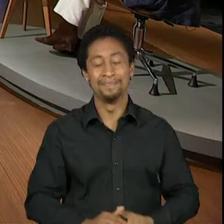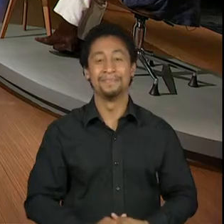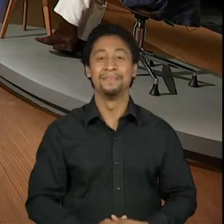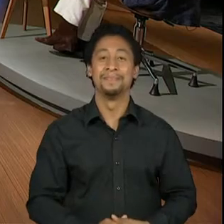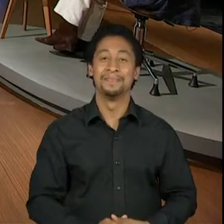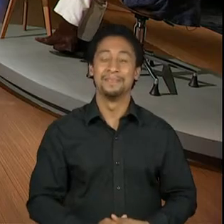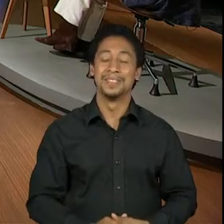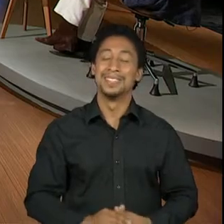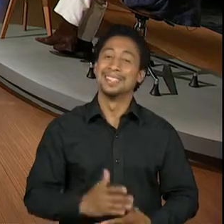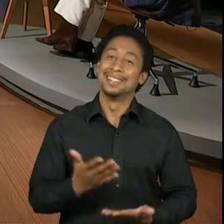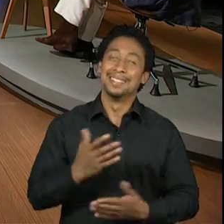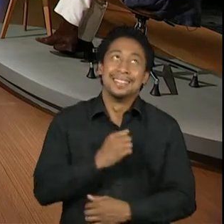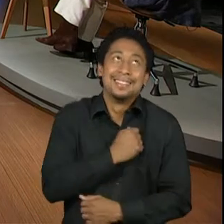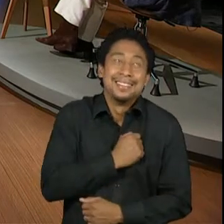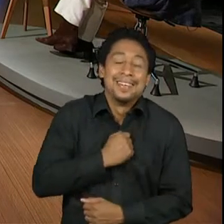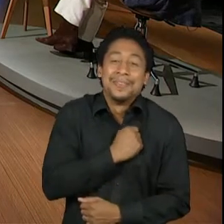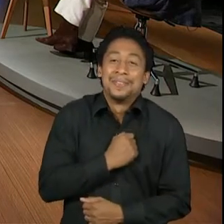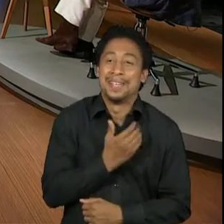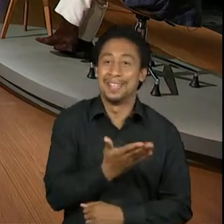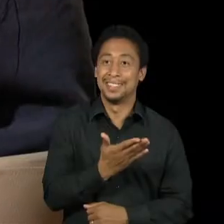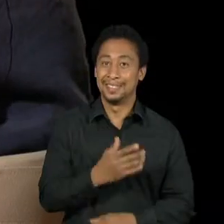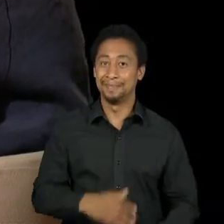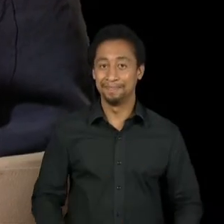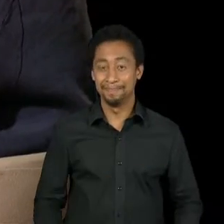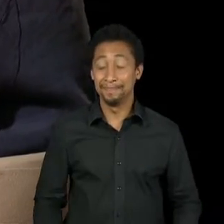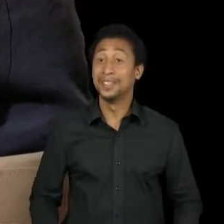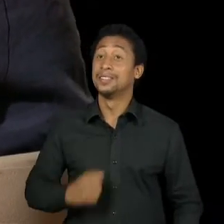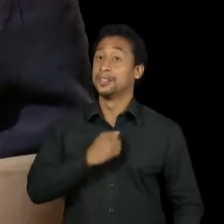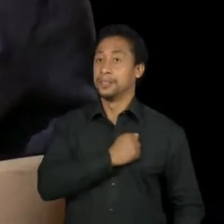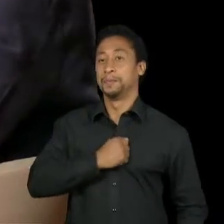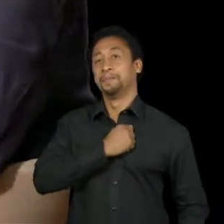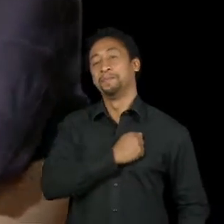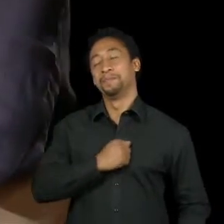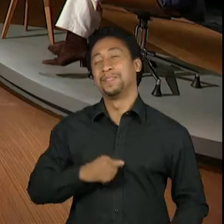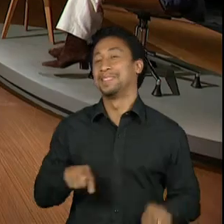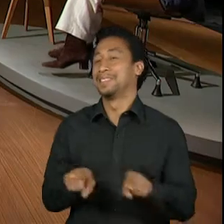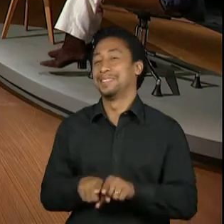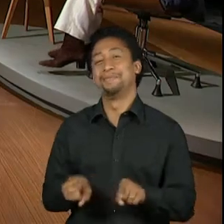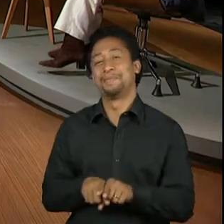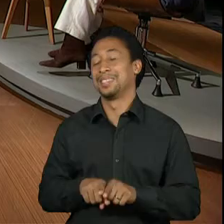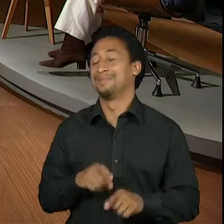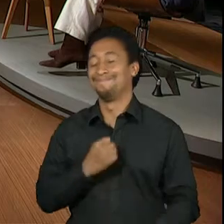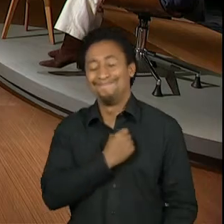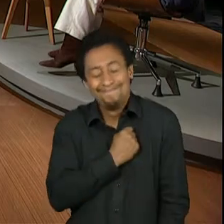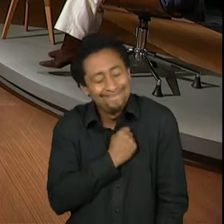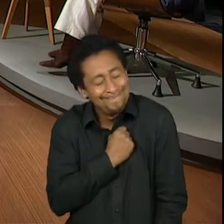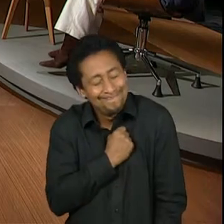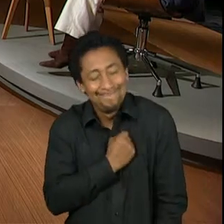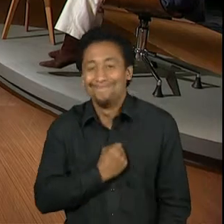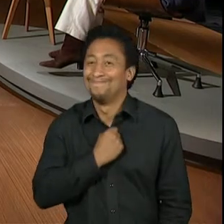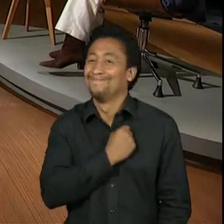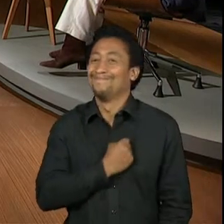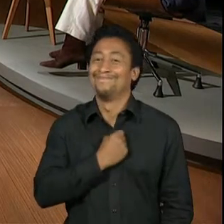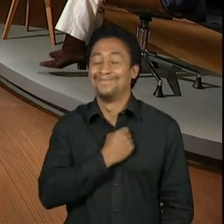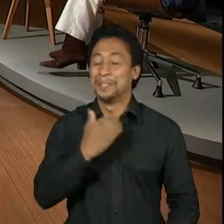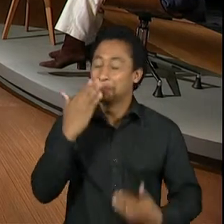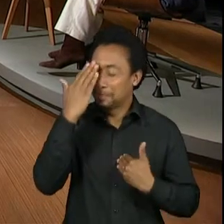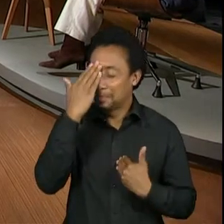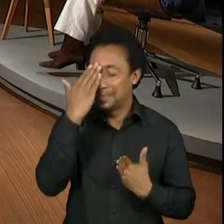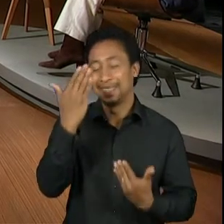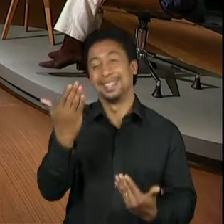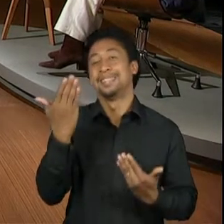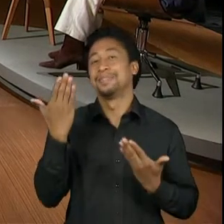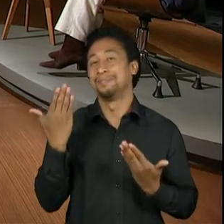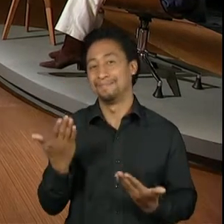Muita saudade. Também. Muita saudade. Oh, muito obrigada. O Acácio